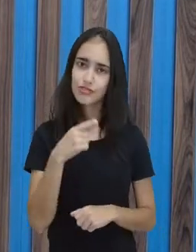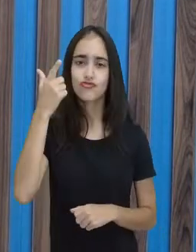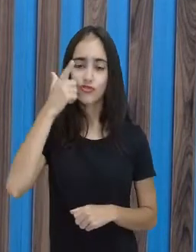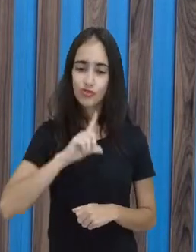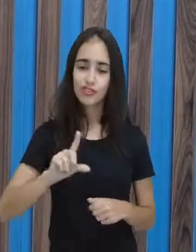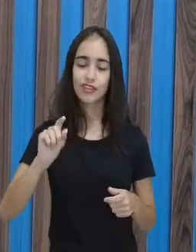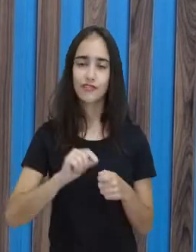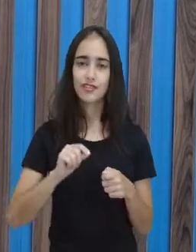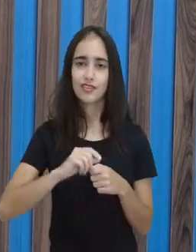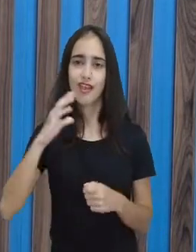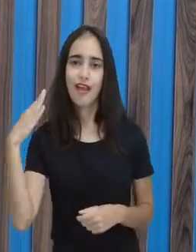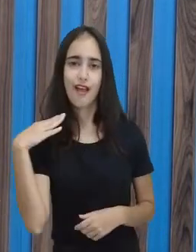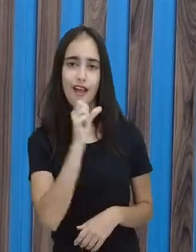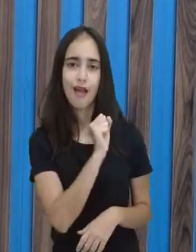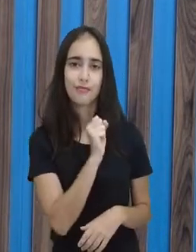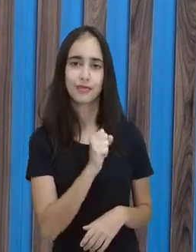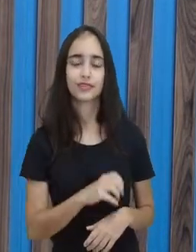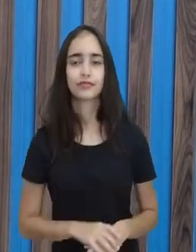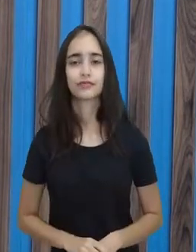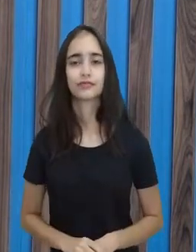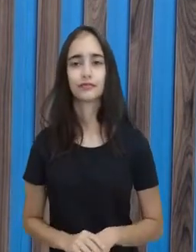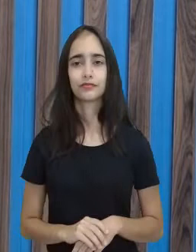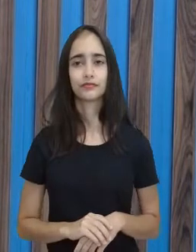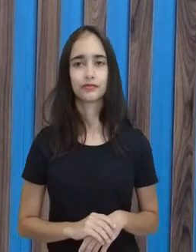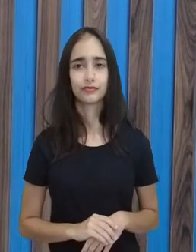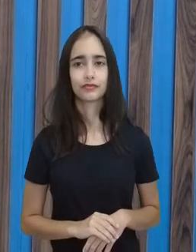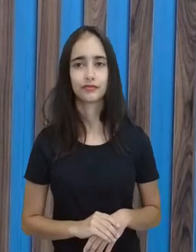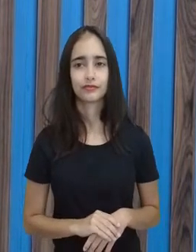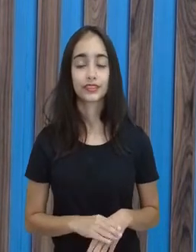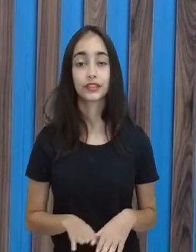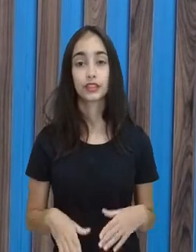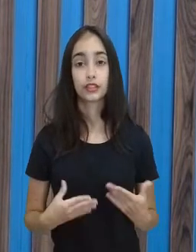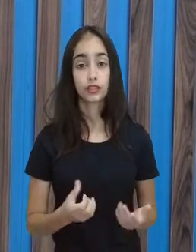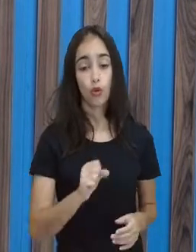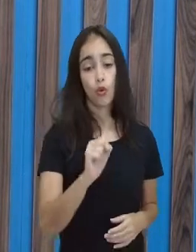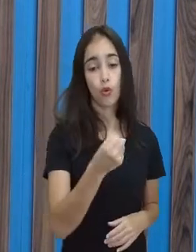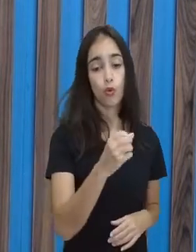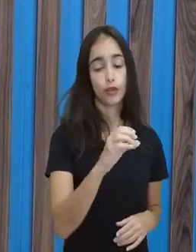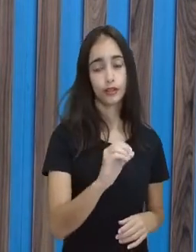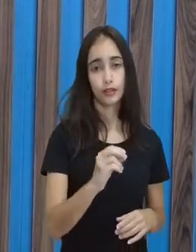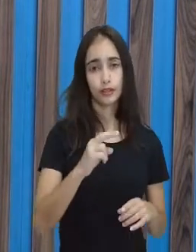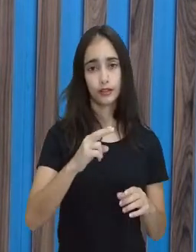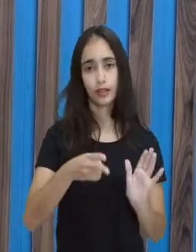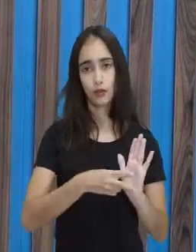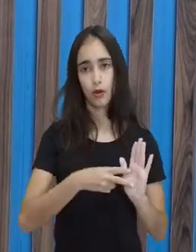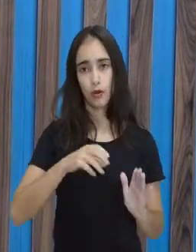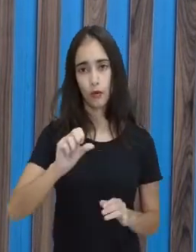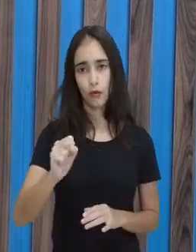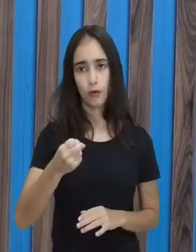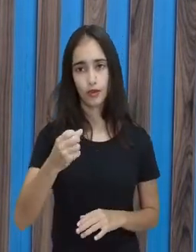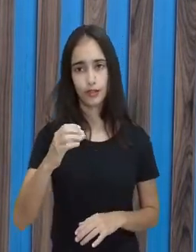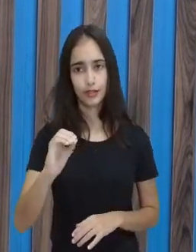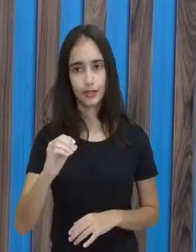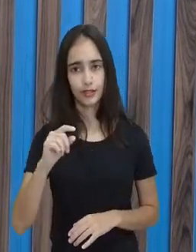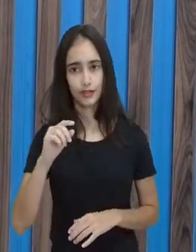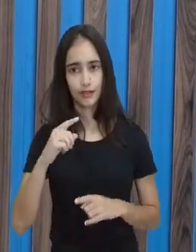Da mesma maneira que vocês somam 1 mais 1 dá 2. Então, 80 é igual a 80 vezes C. E